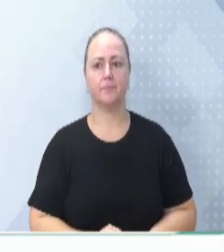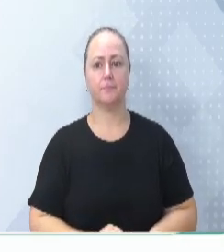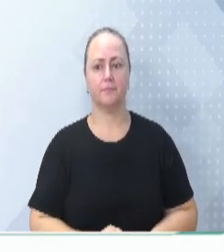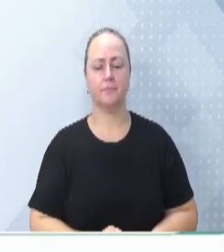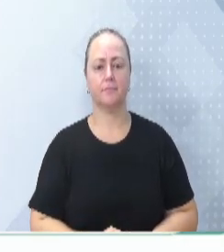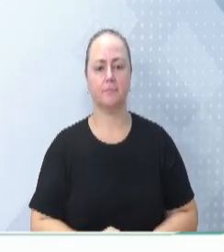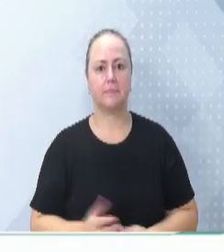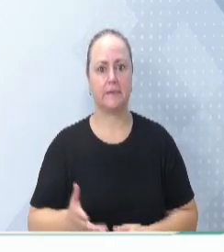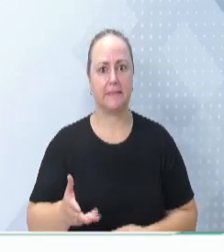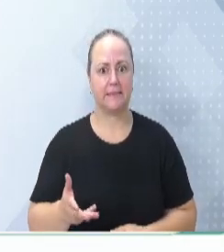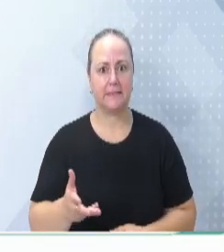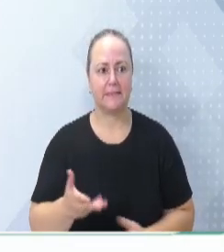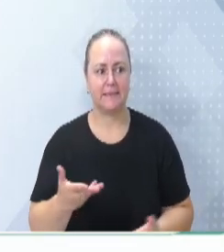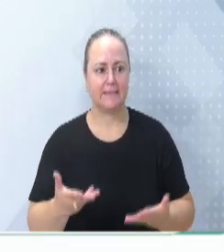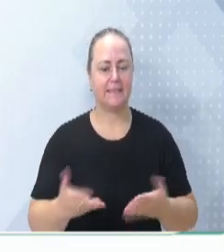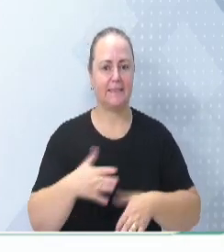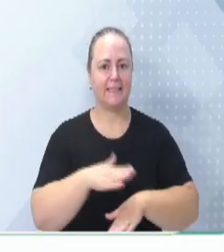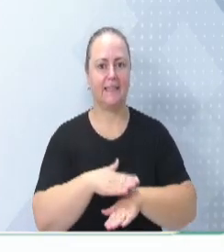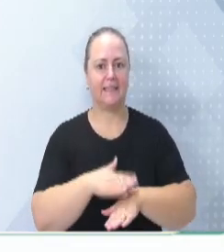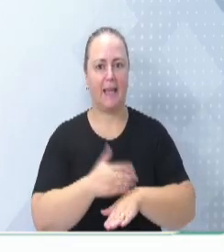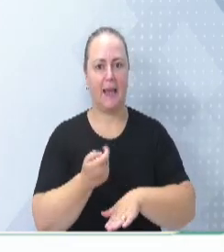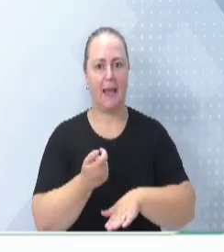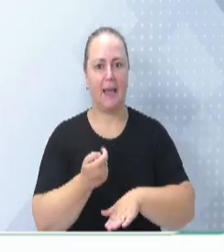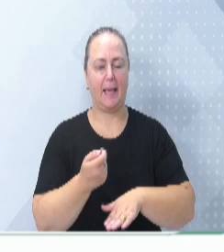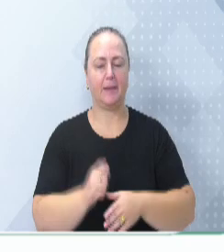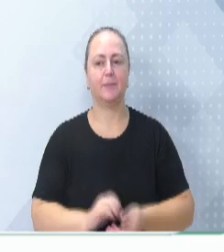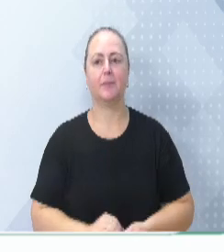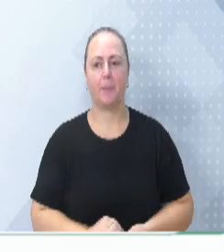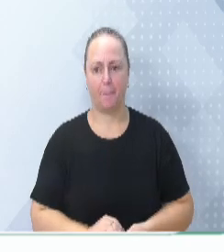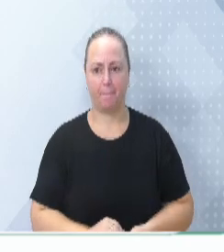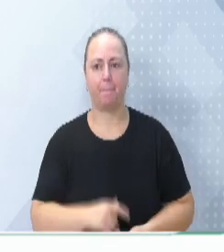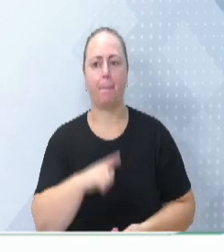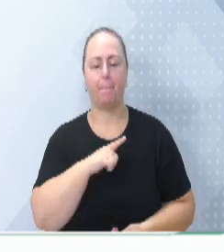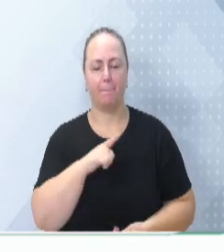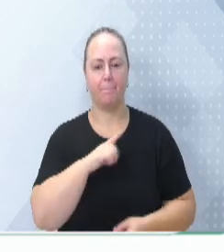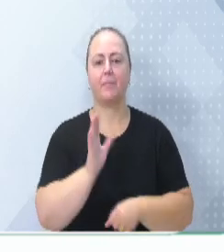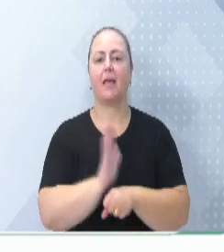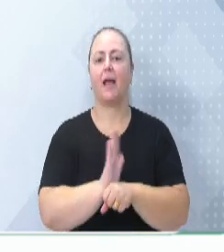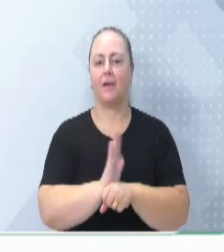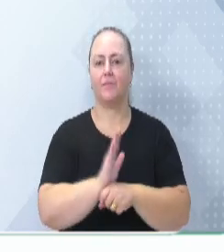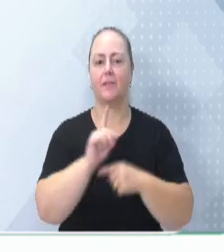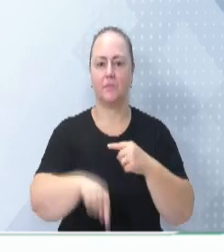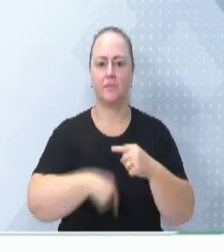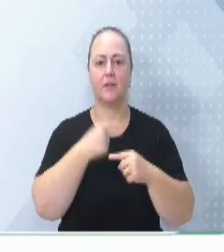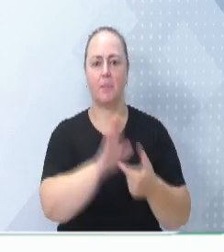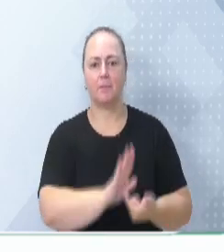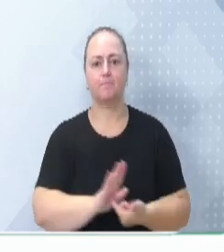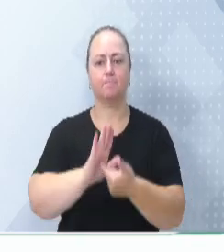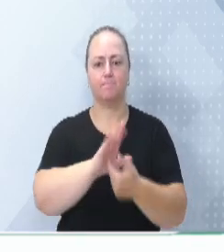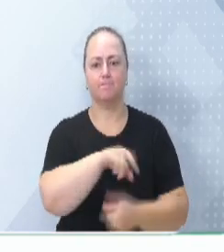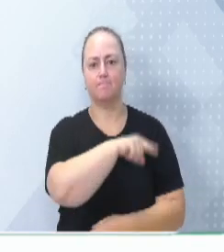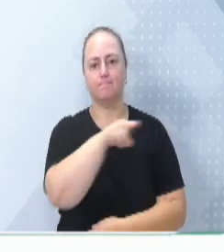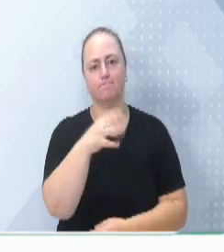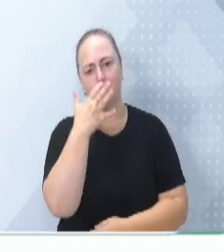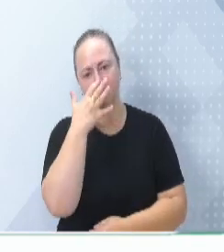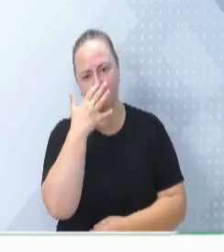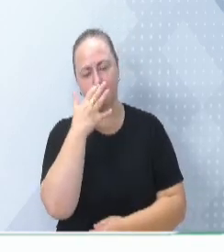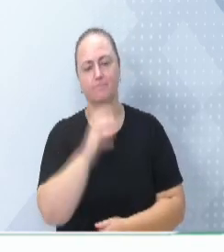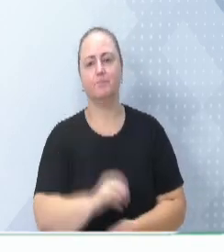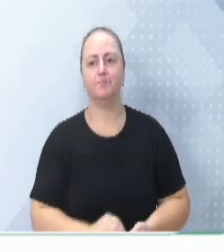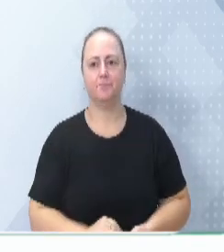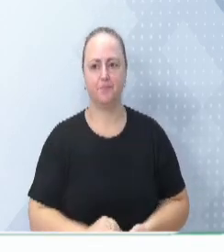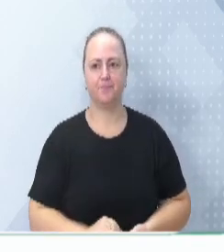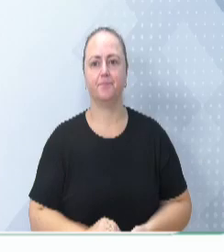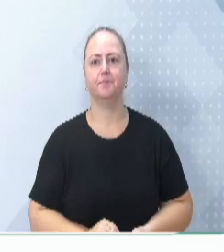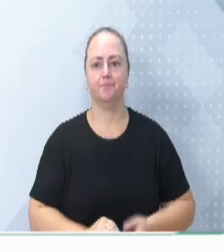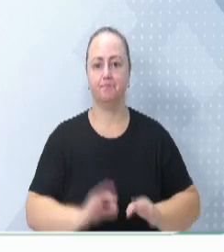aceleramos o processo devido ao nosso tempo, e a gente tem um vídeo, depois, que nós gostaríamos muito que todos assistissem. O plano